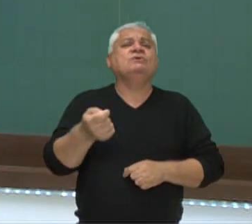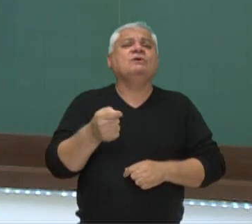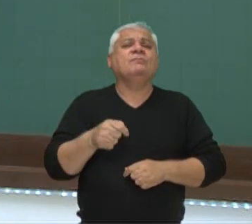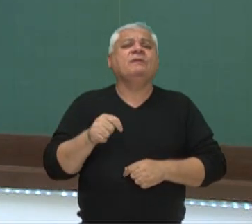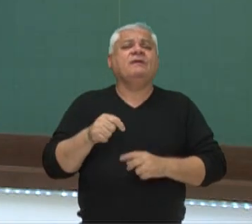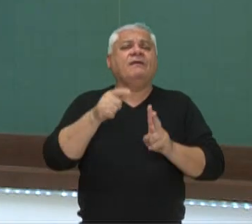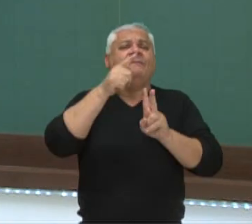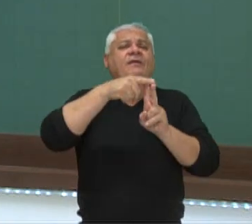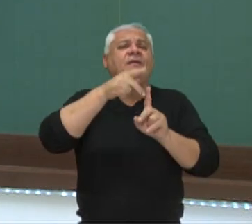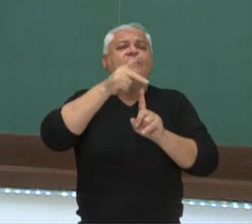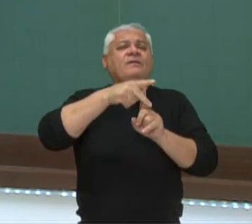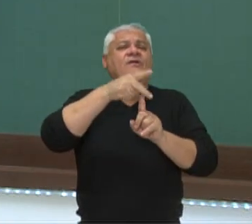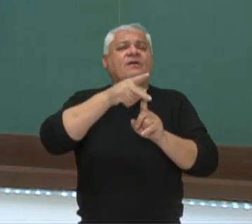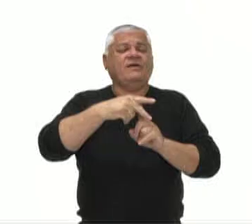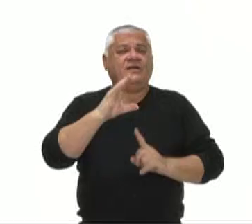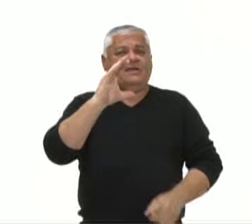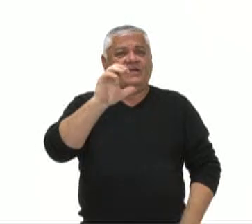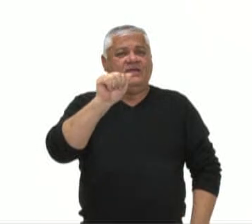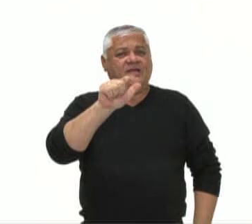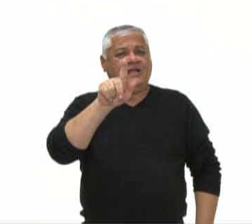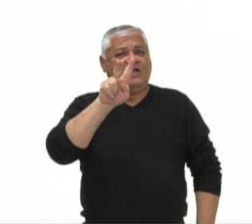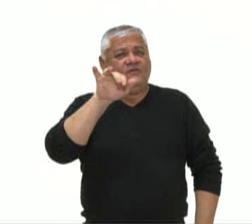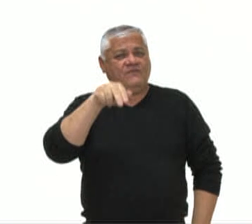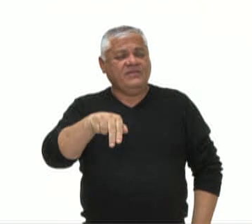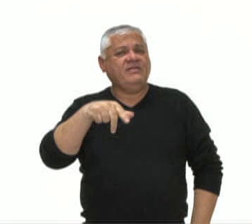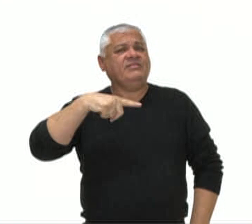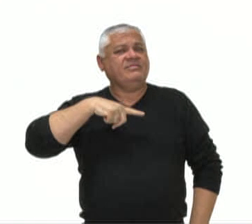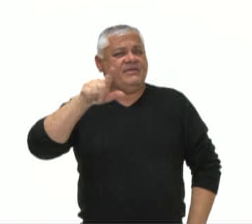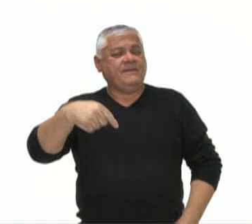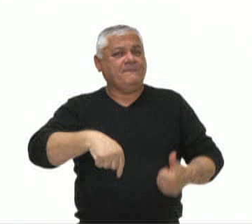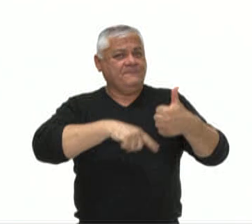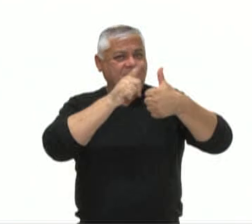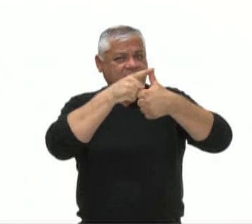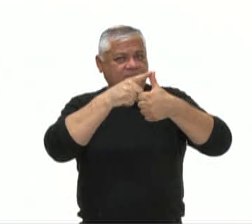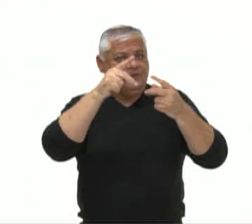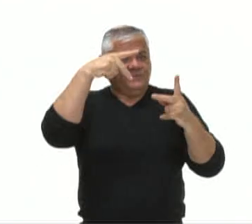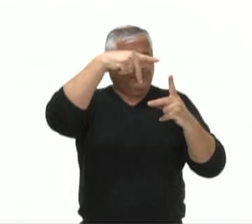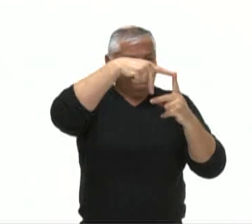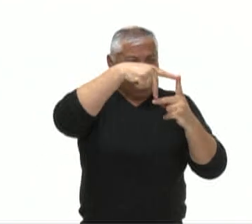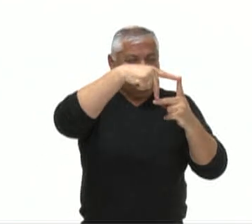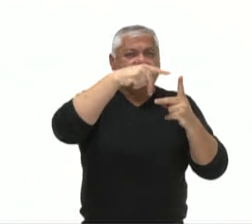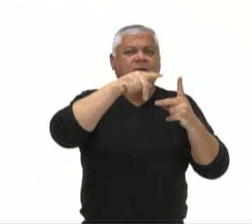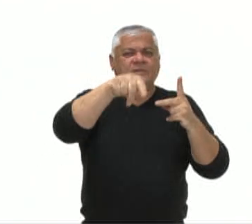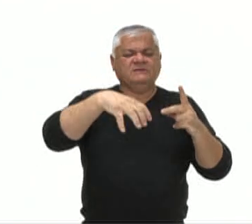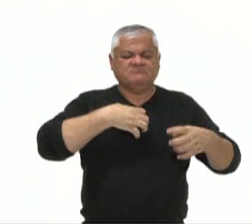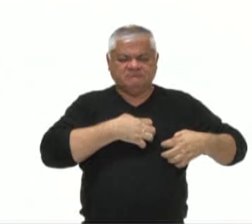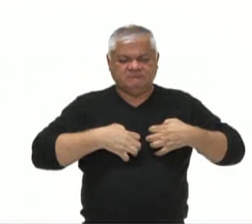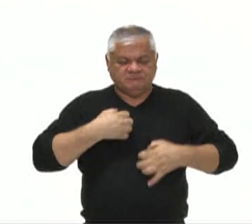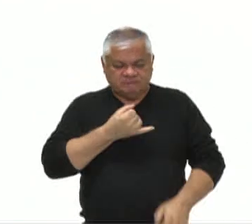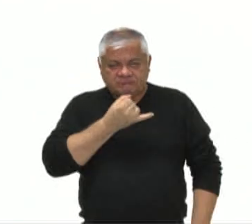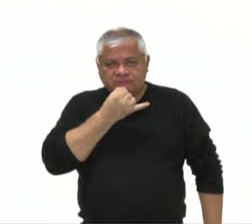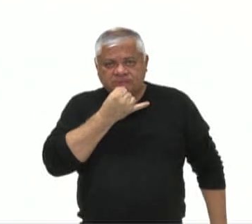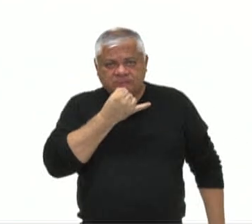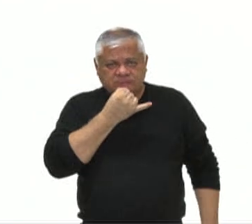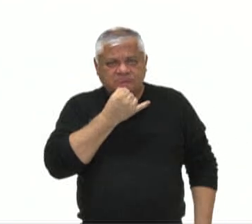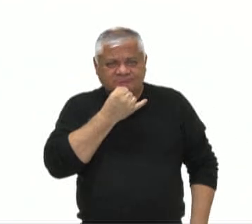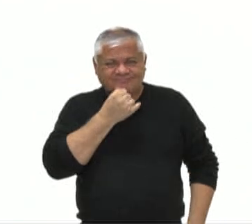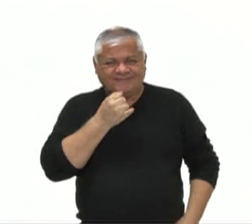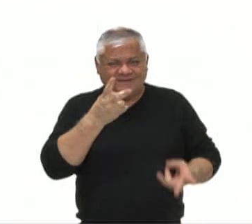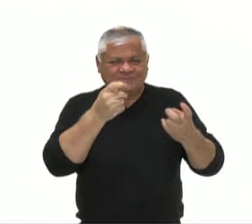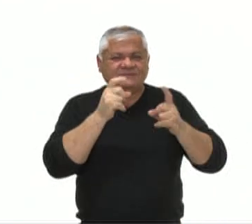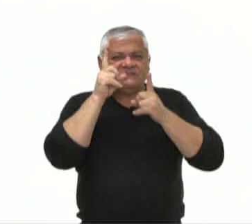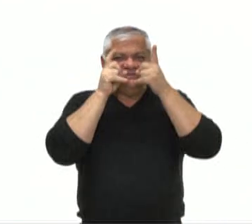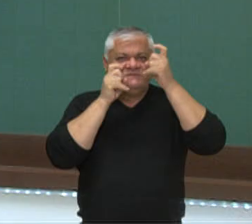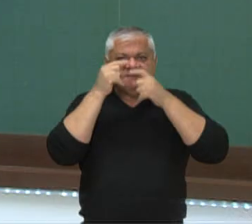personagens? Temos o Calvin. Então a expressão dele no primeiro quadrinho revela que ele está triste. Nós conseguimos confirmar